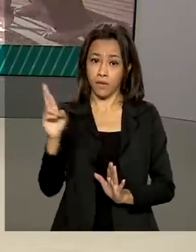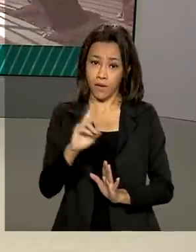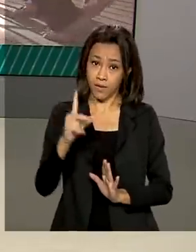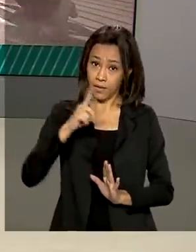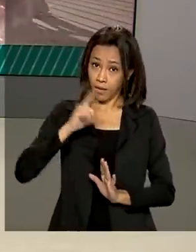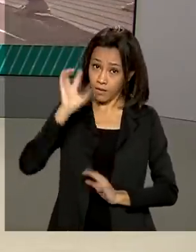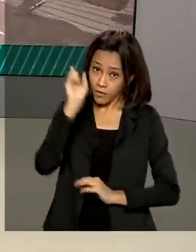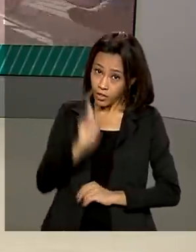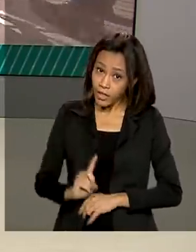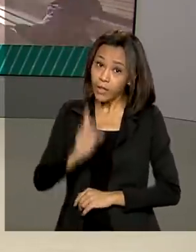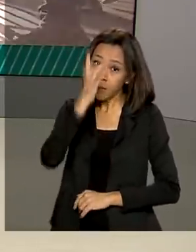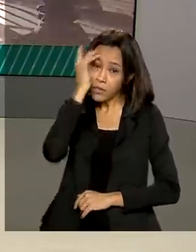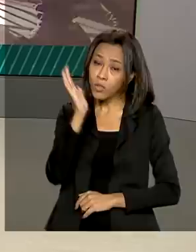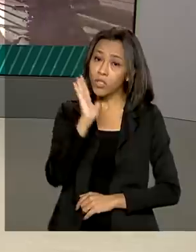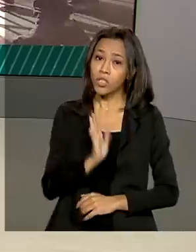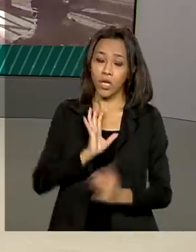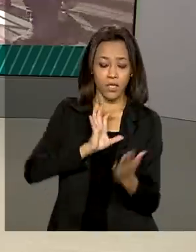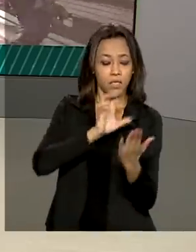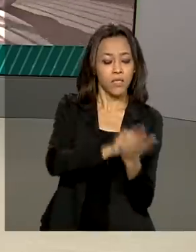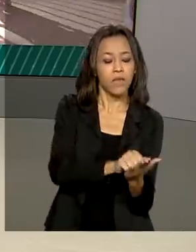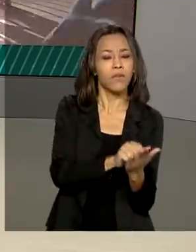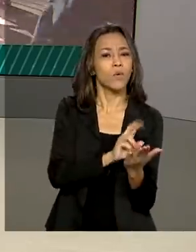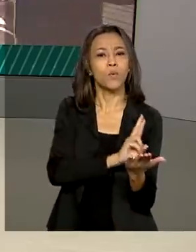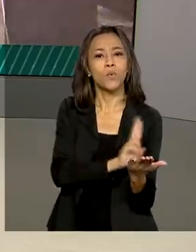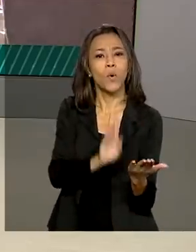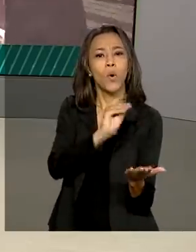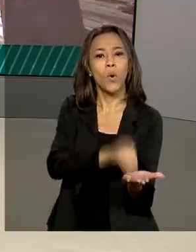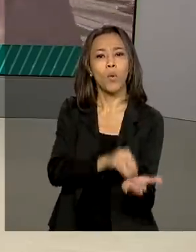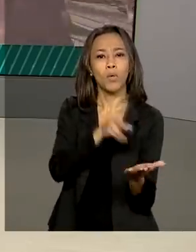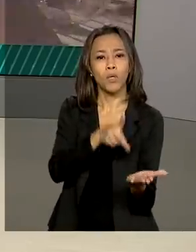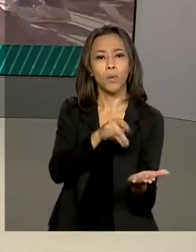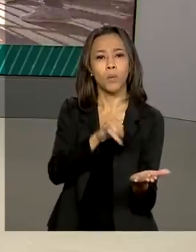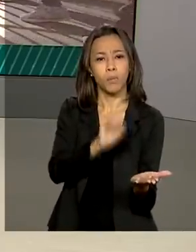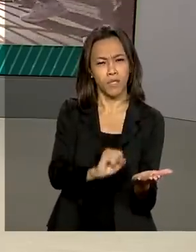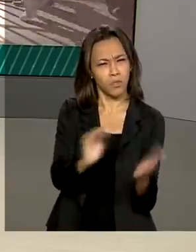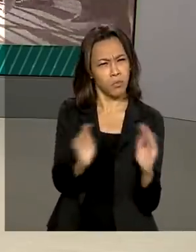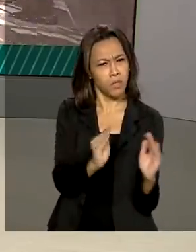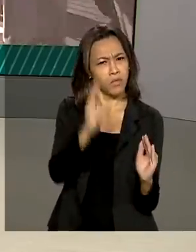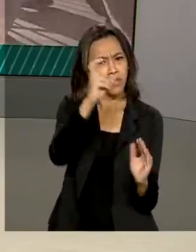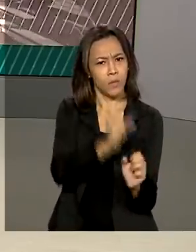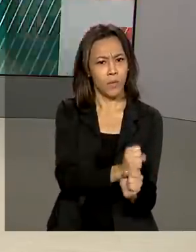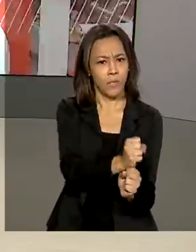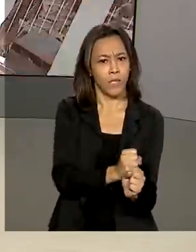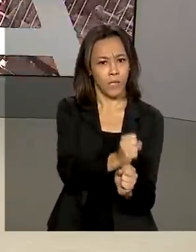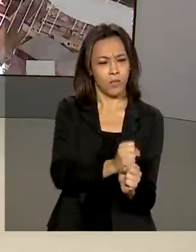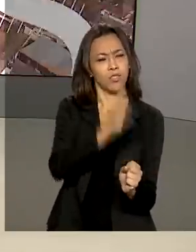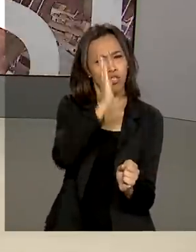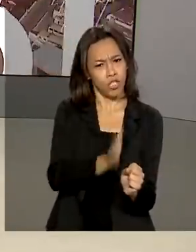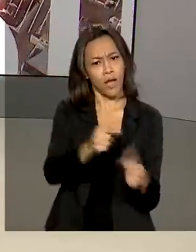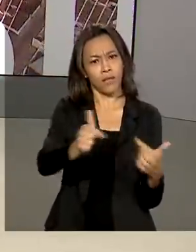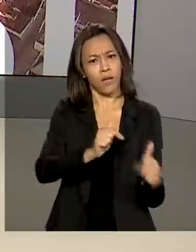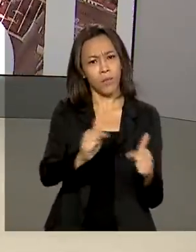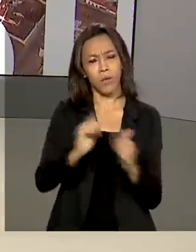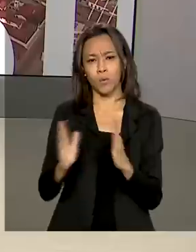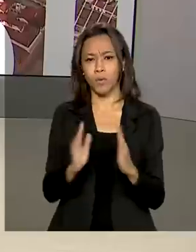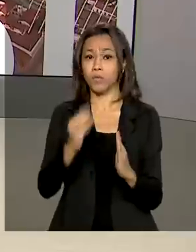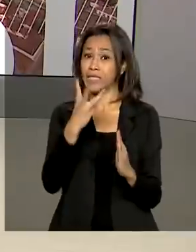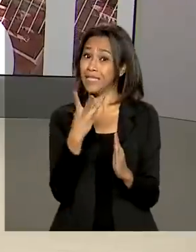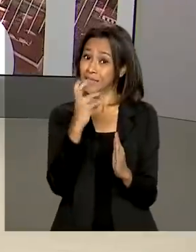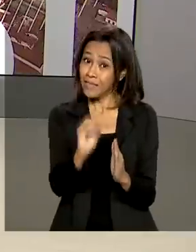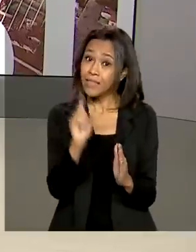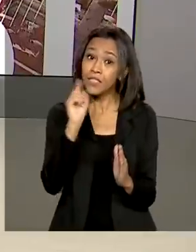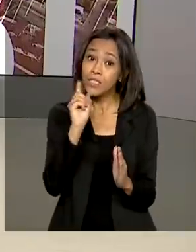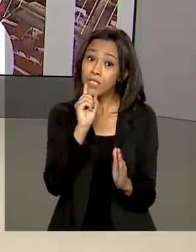benefício o trabalhador inscrito no PIS há pelo menos 5 anos e que tenha trabalhado formalmente por pelo menos 30 dias em